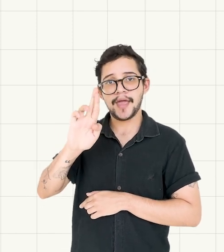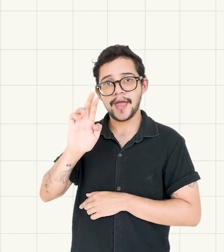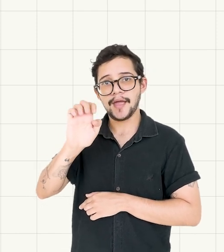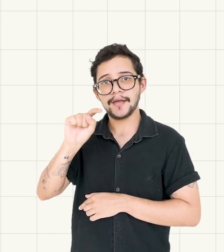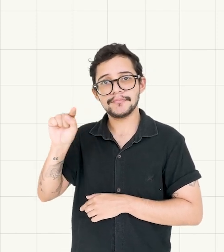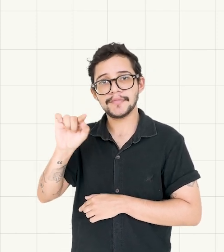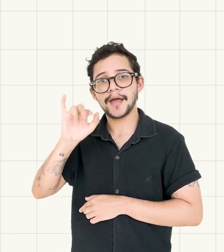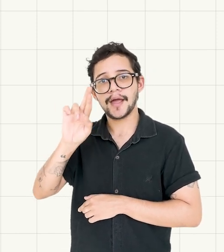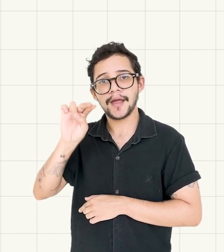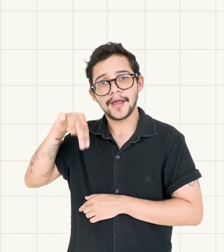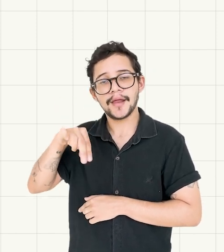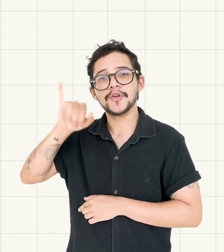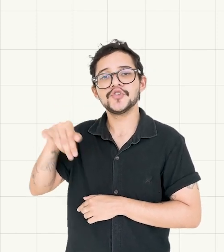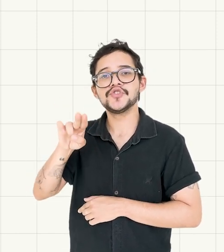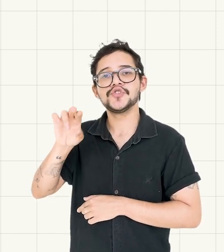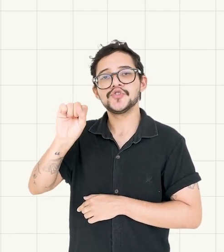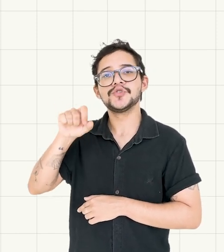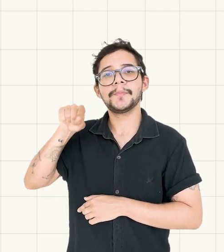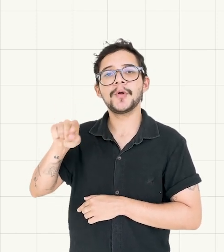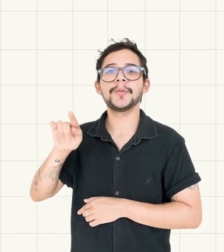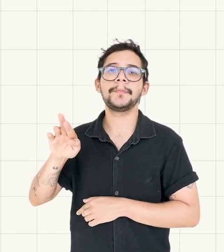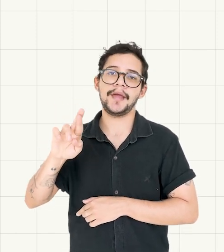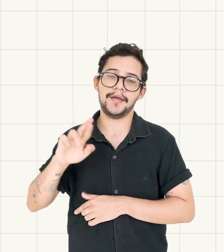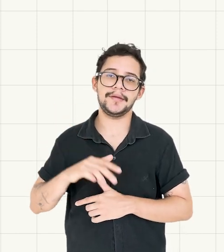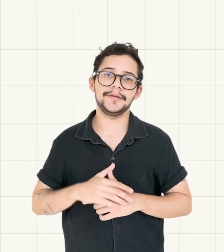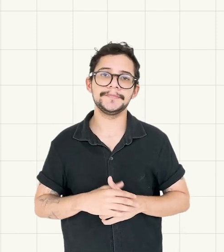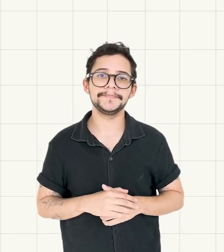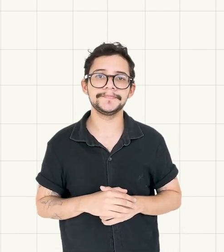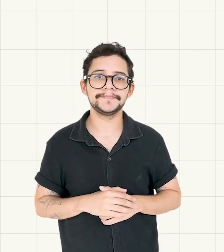.trn.juiz.br.